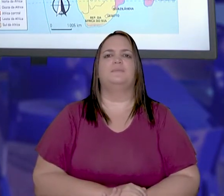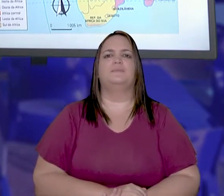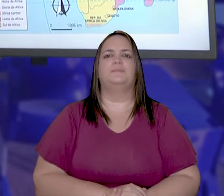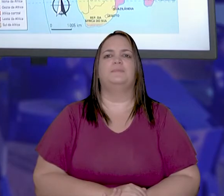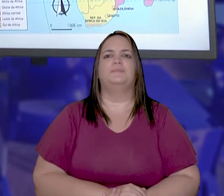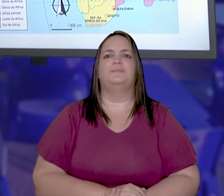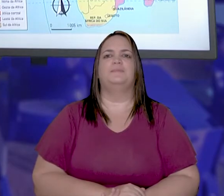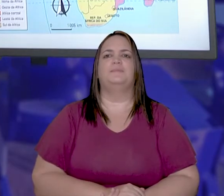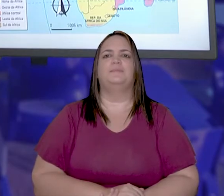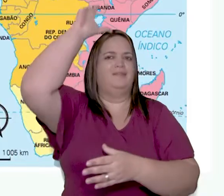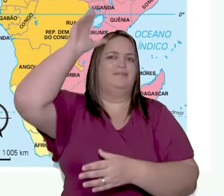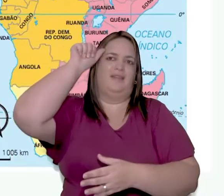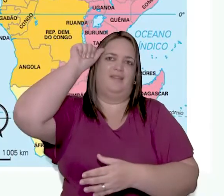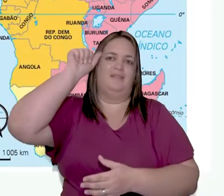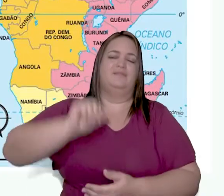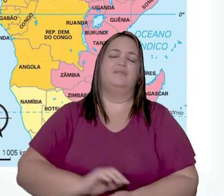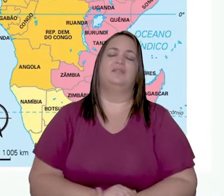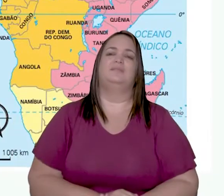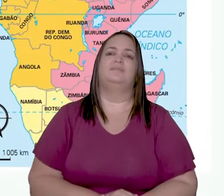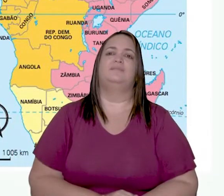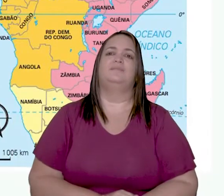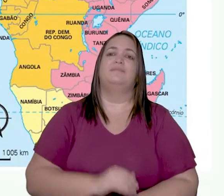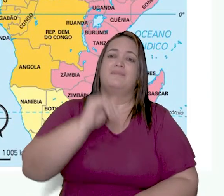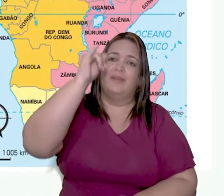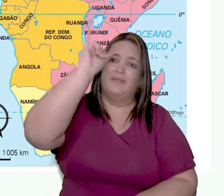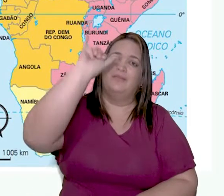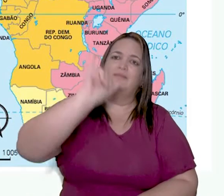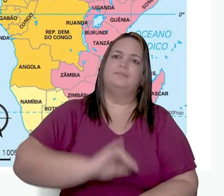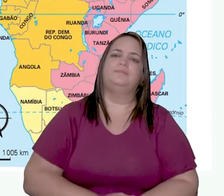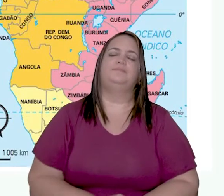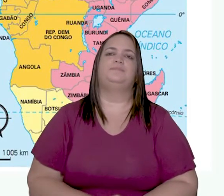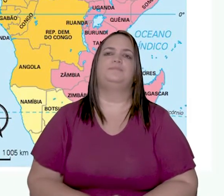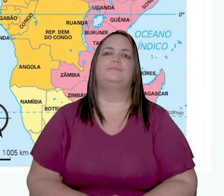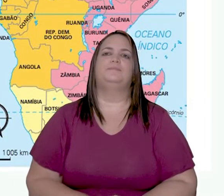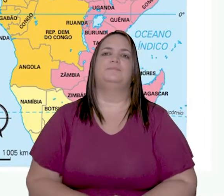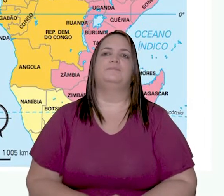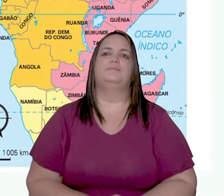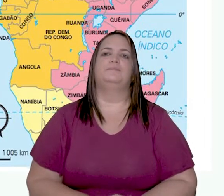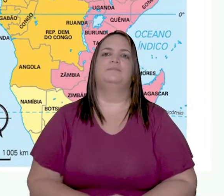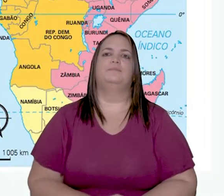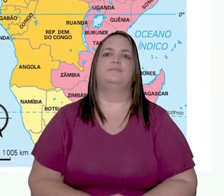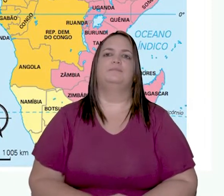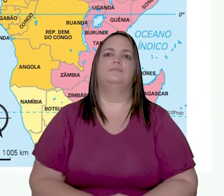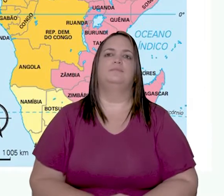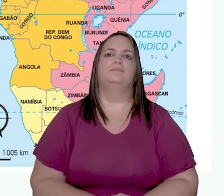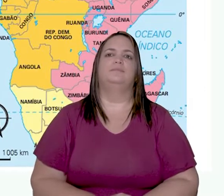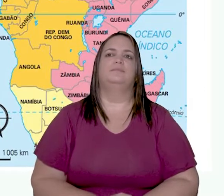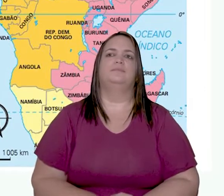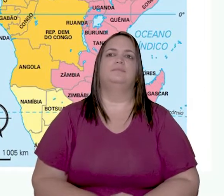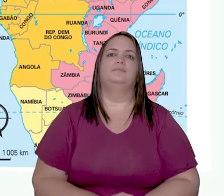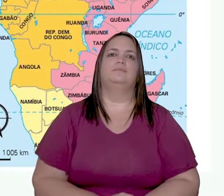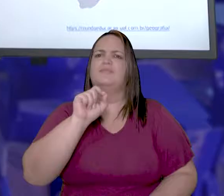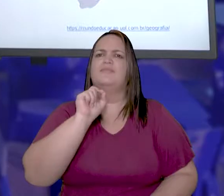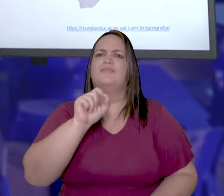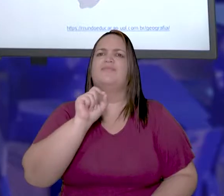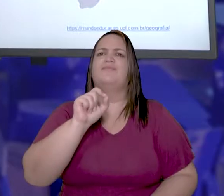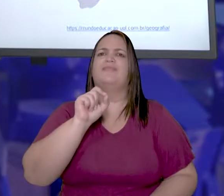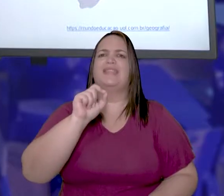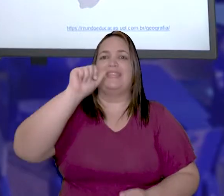um pouco mais os conflitos existentes dentro do continente africano.